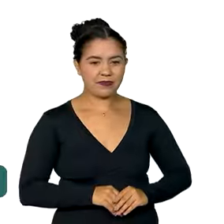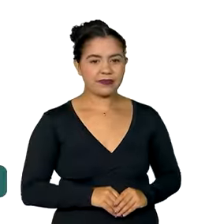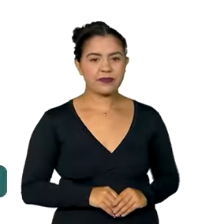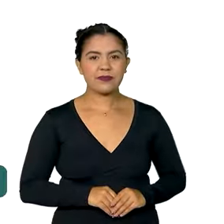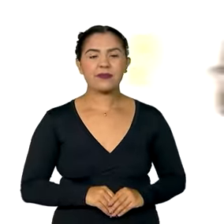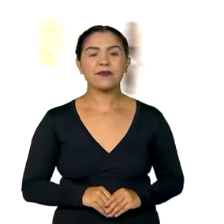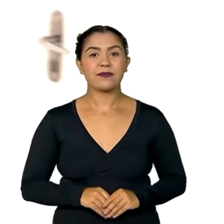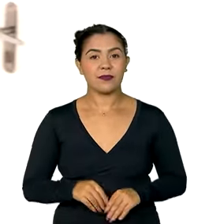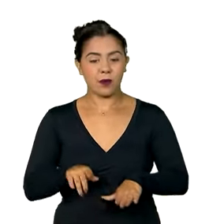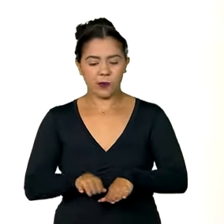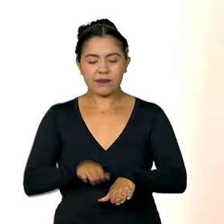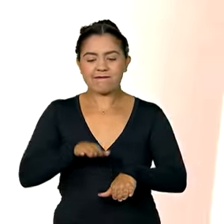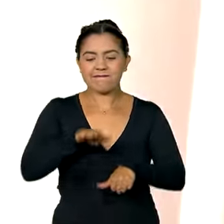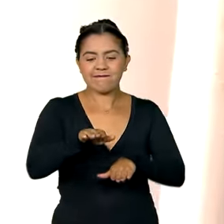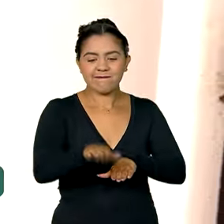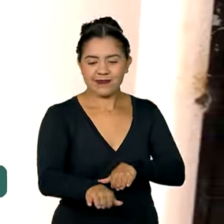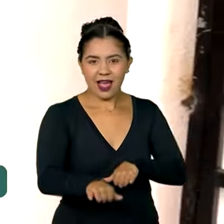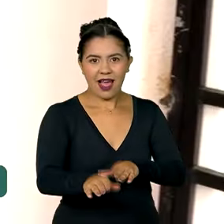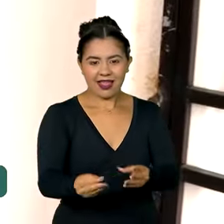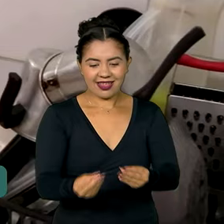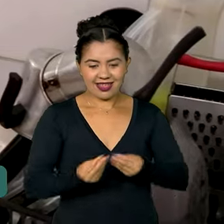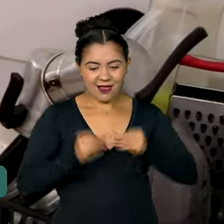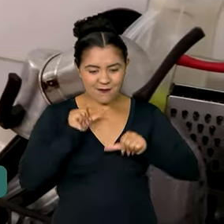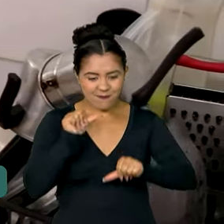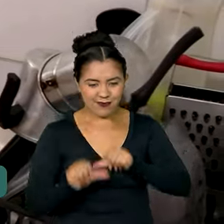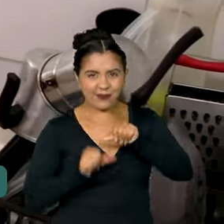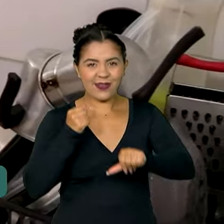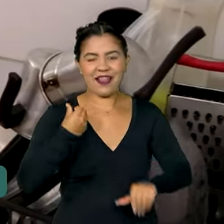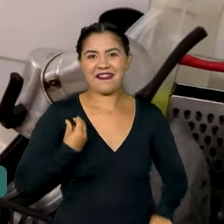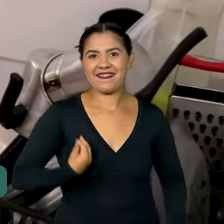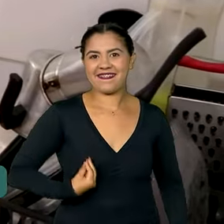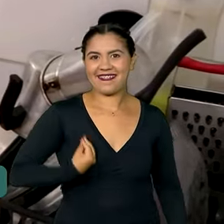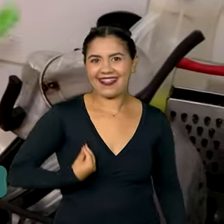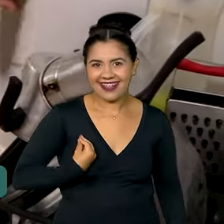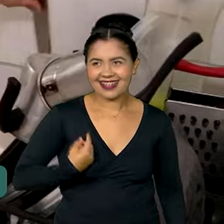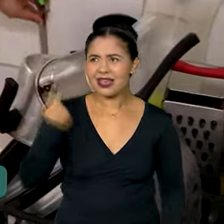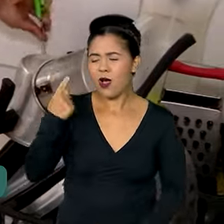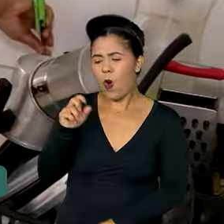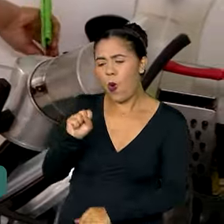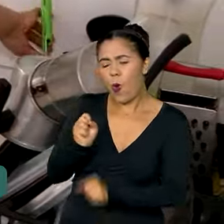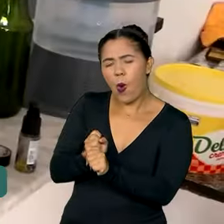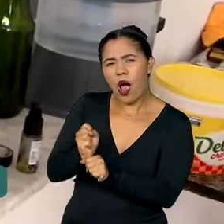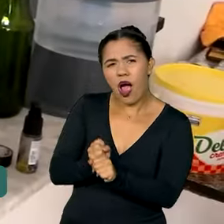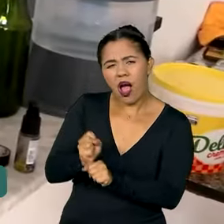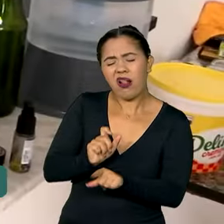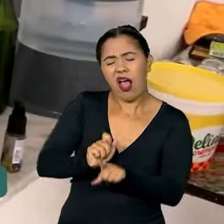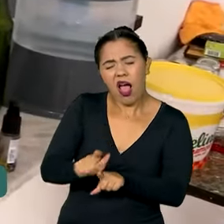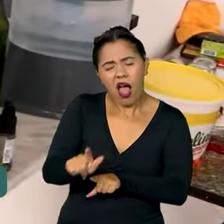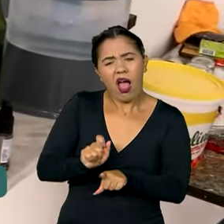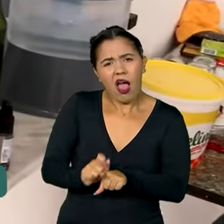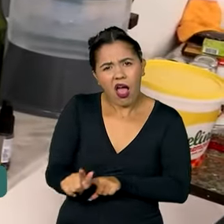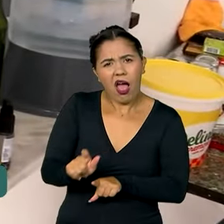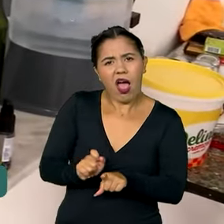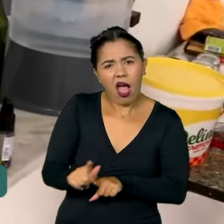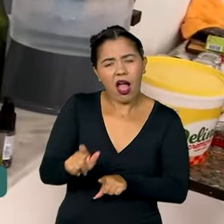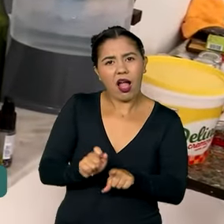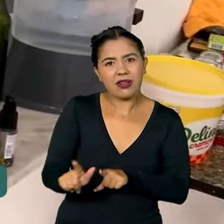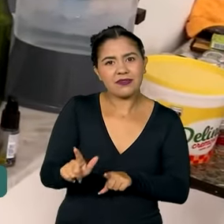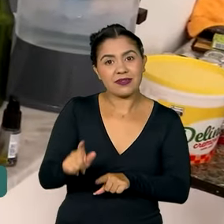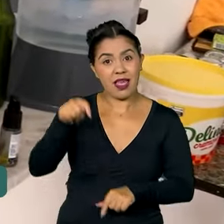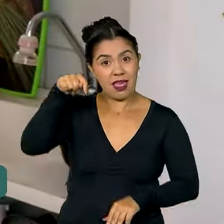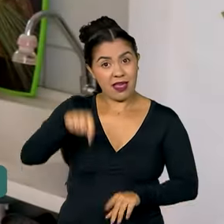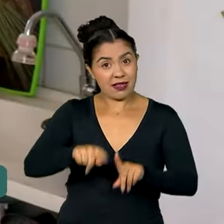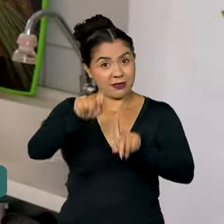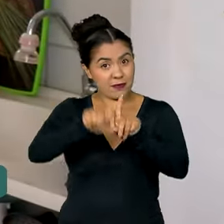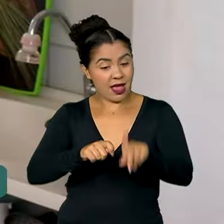Um passo que mudou a vida da Núbia. Depois de oito anos morando de aluguel, ela recebeu em agosto deste